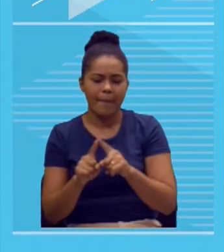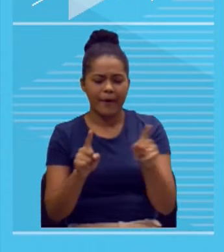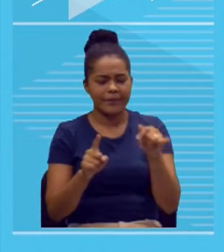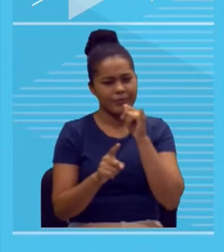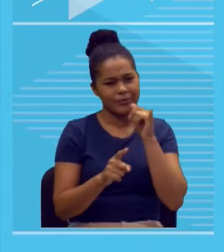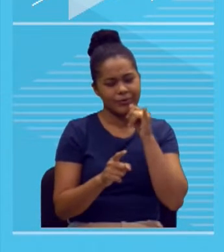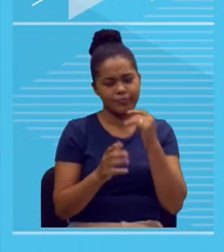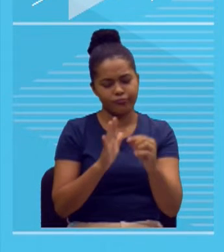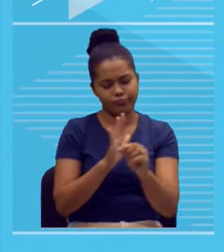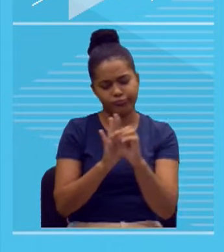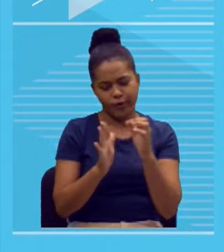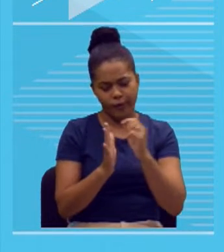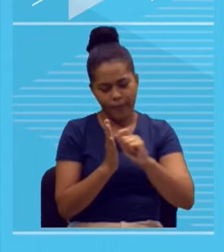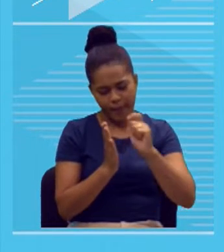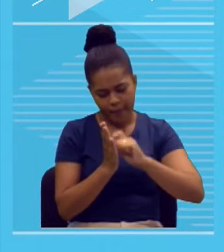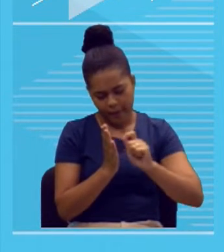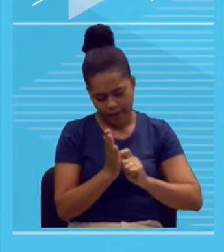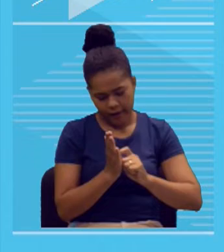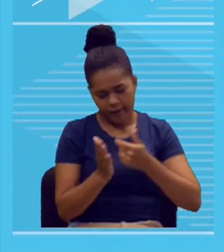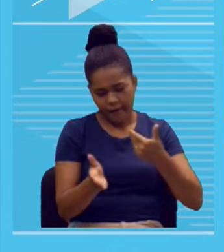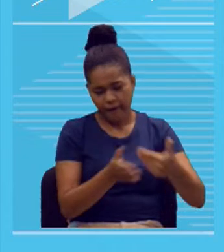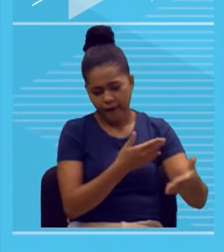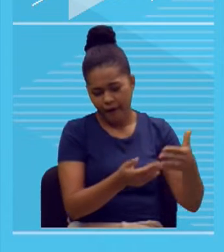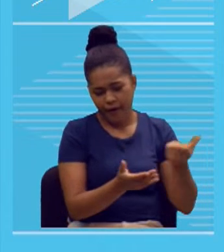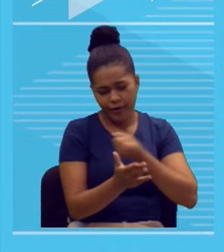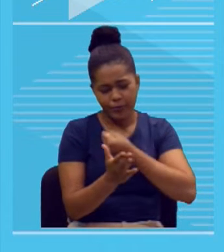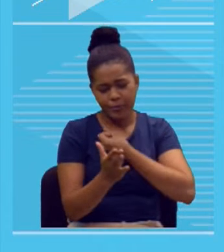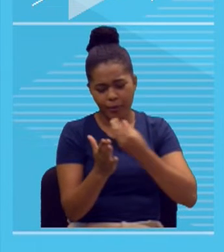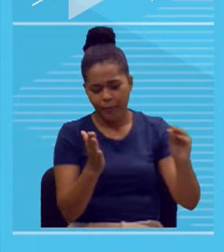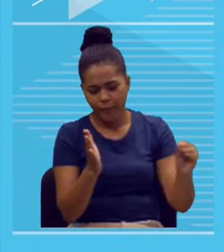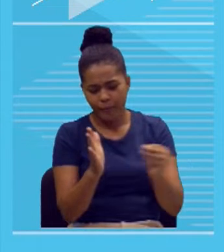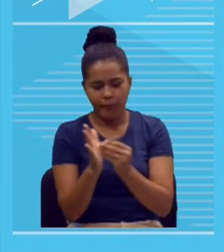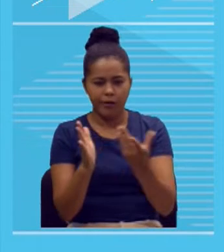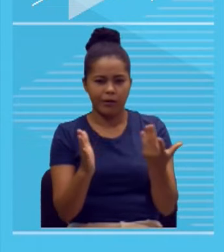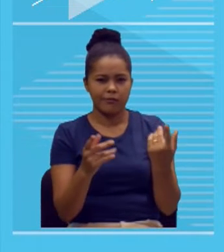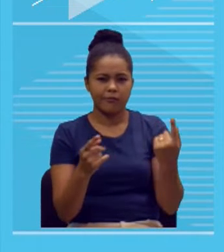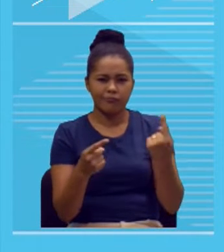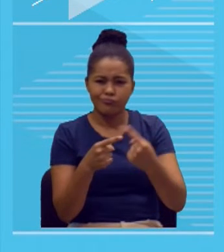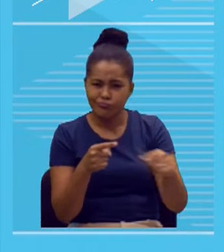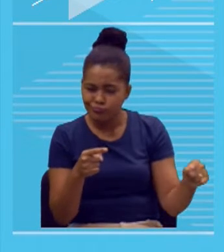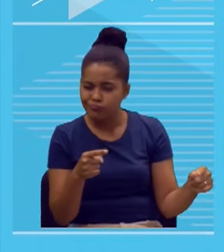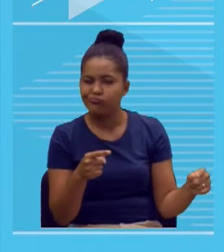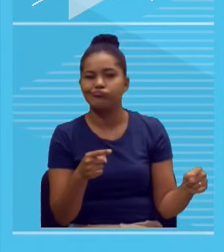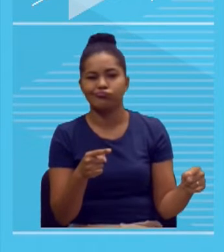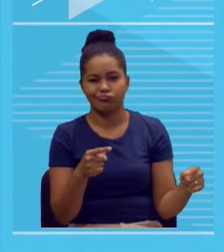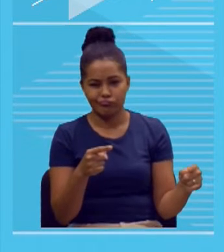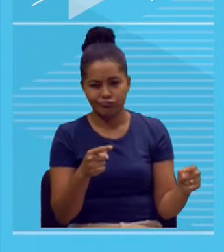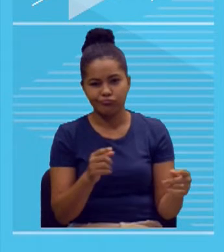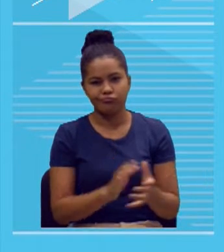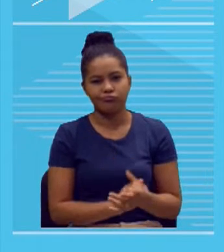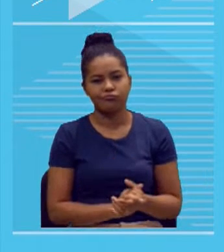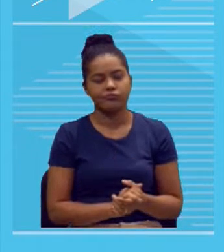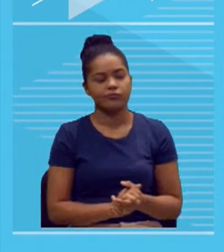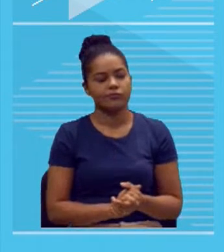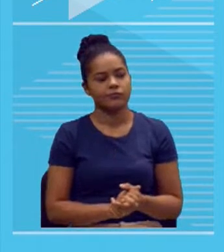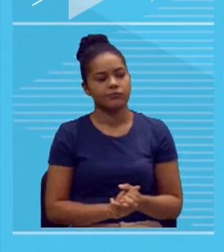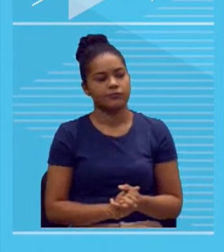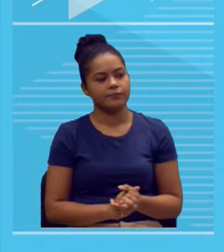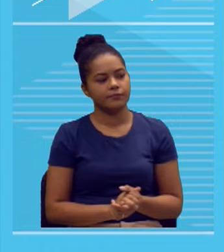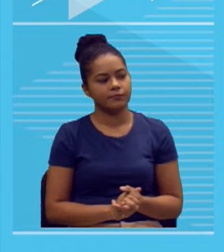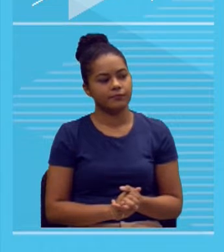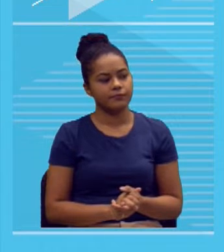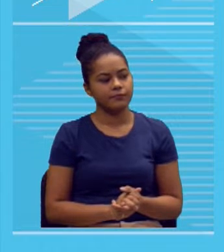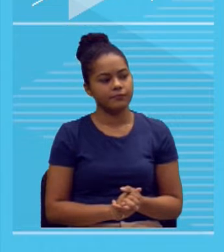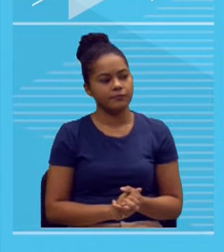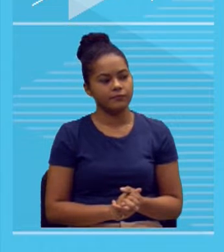escrever um número lá que não tem nada a ver, tá? Não se conecta ao que está sendo desenvolvido, é uma forma elementar de anulação,